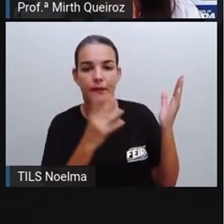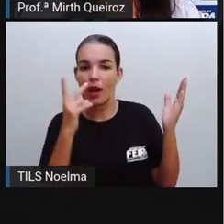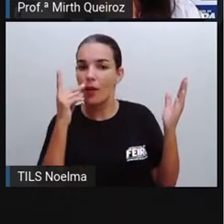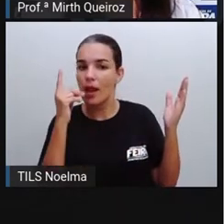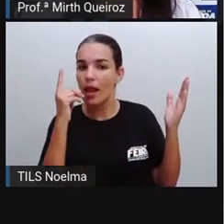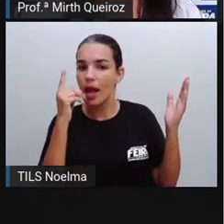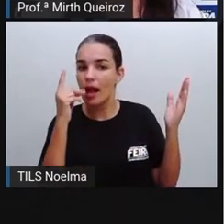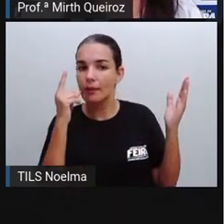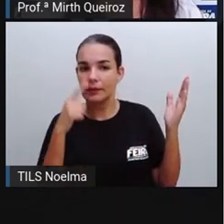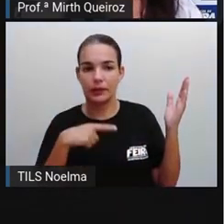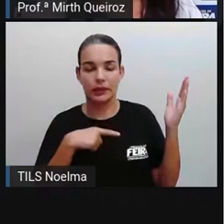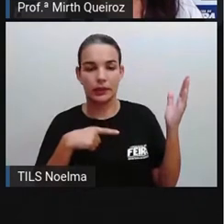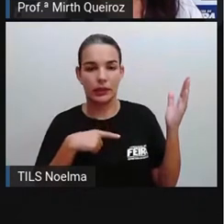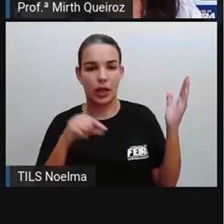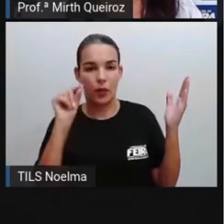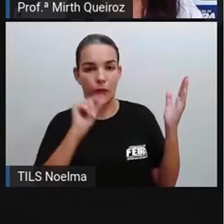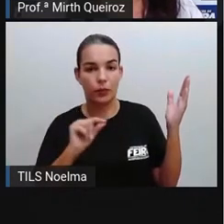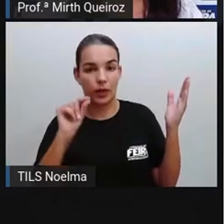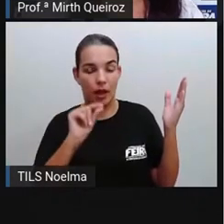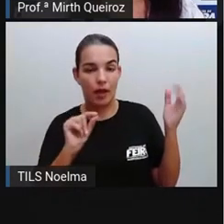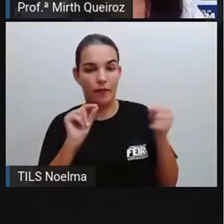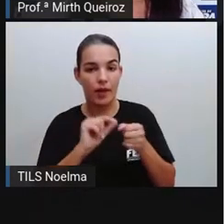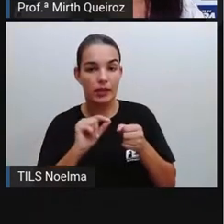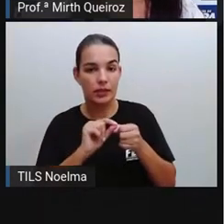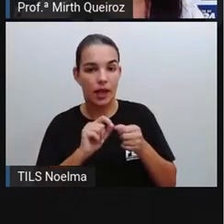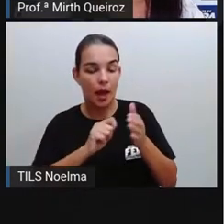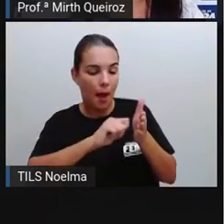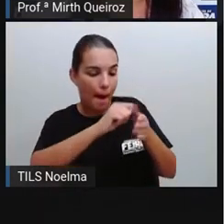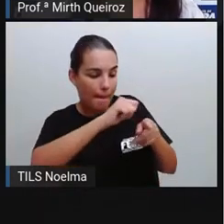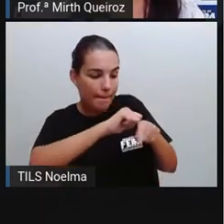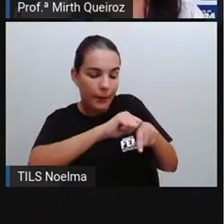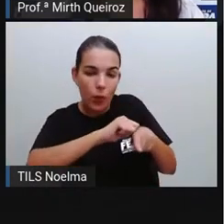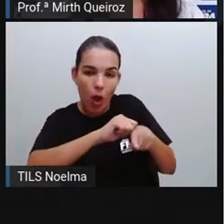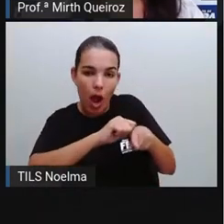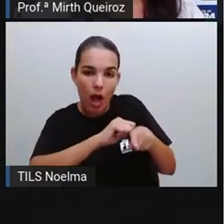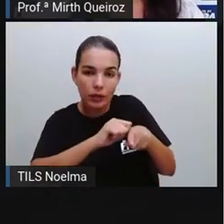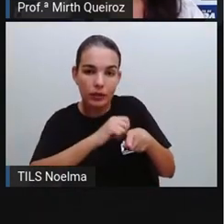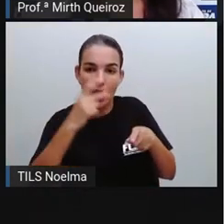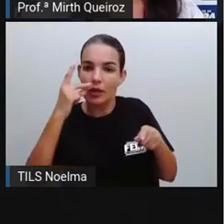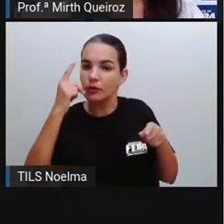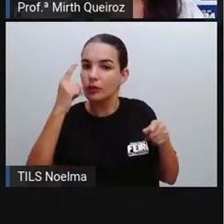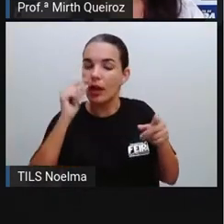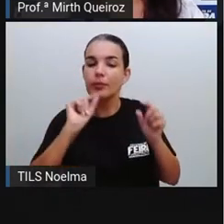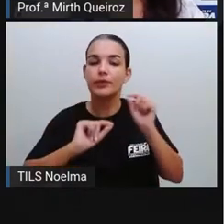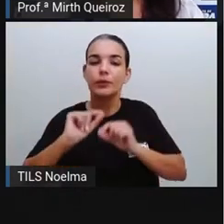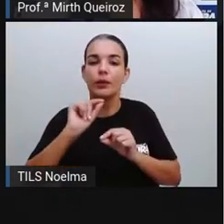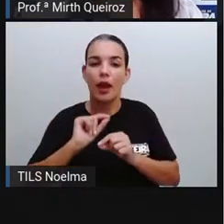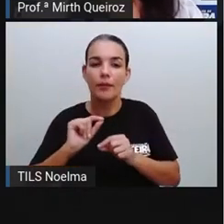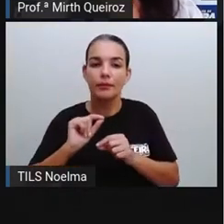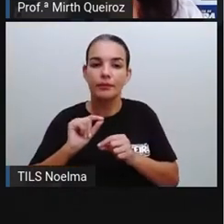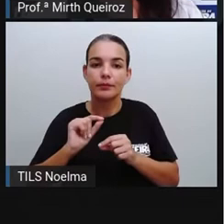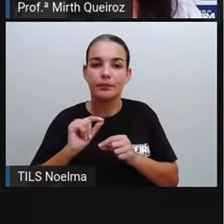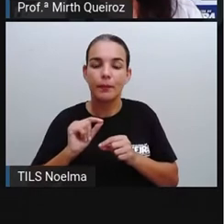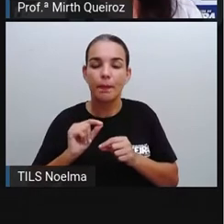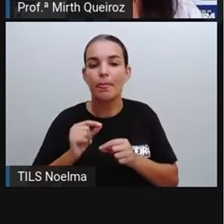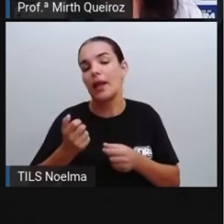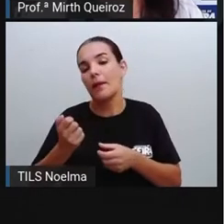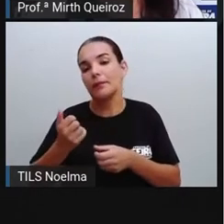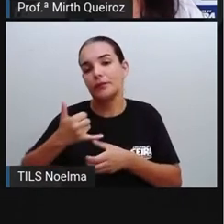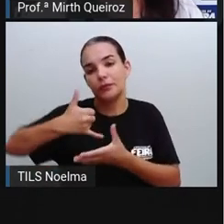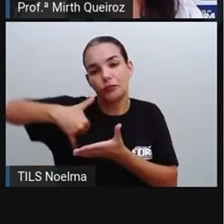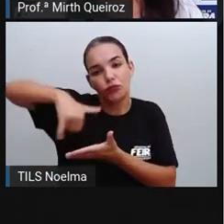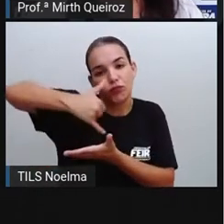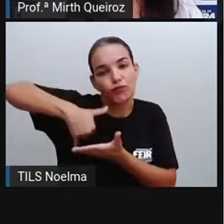né? Onde, para a produção da borrachinha do lápis, temos como matéria-prima o próprio petróleo.